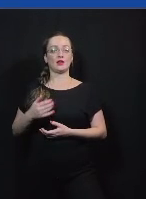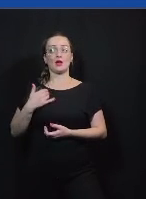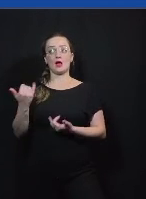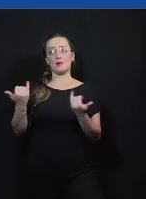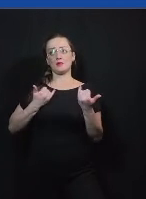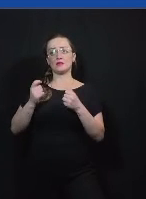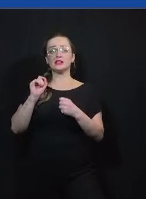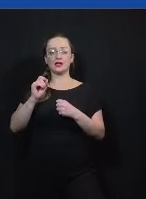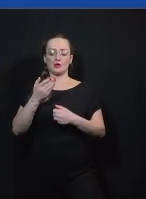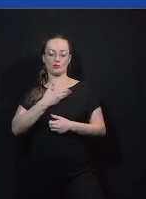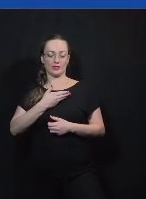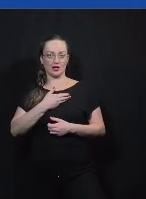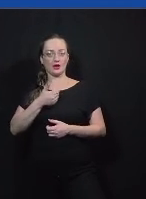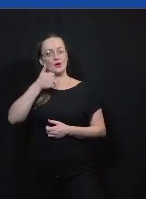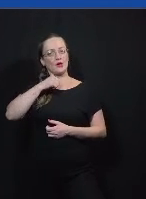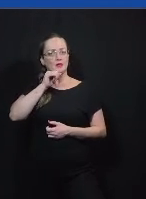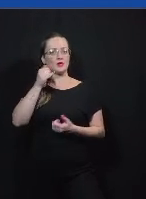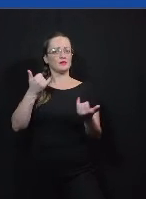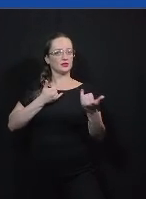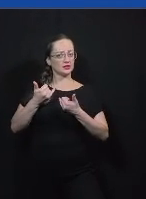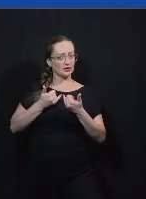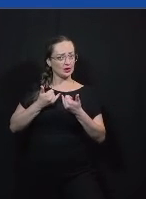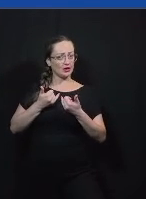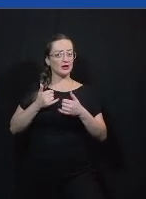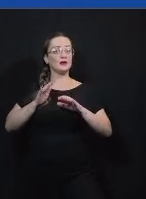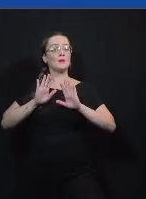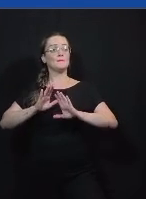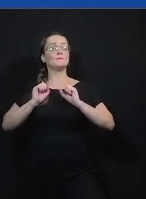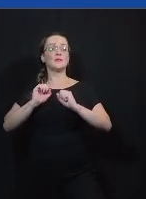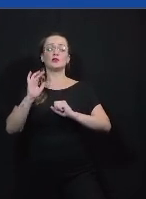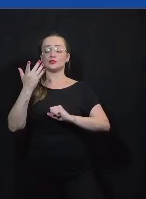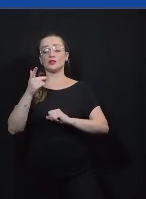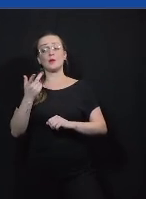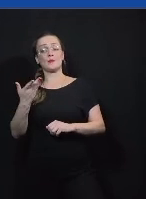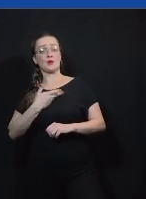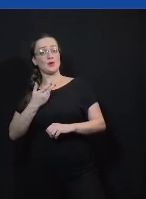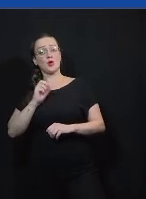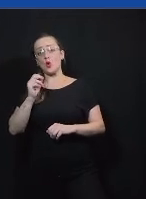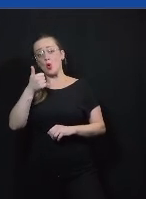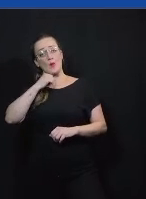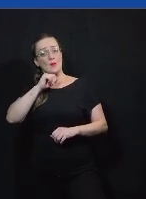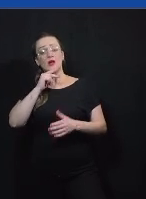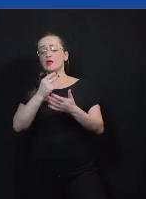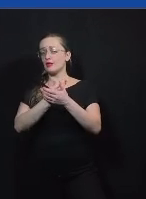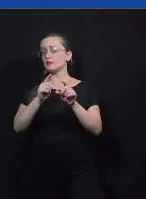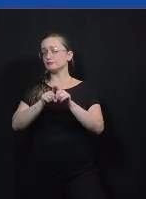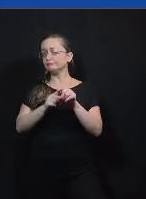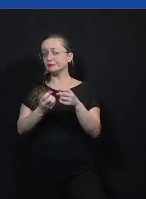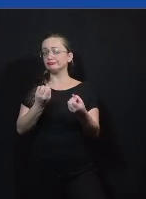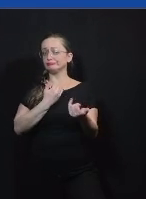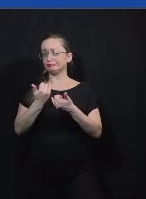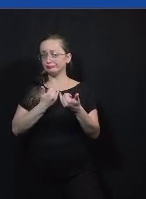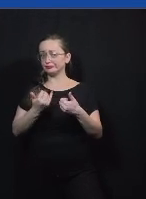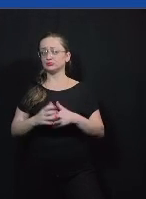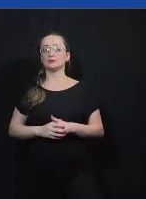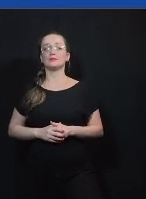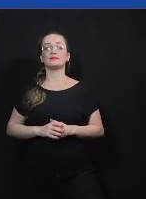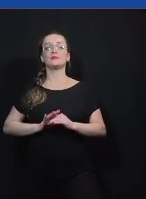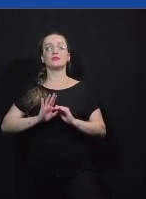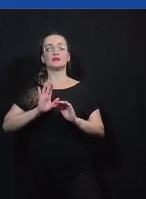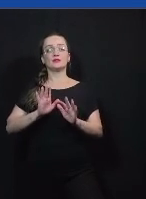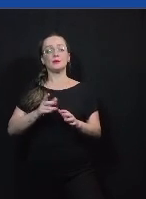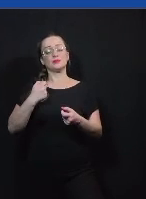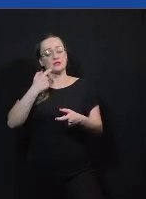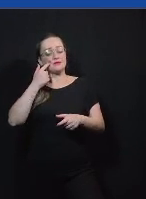amigo por respeito então ela deve ser verdade e pode ser que sua amiga ou sua mãe cometam erros ou também talvez tenha se confundido com aquilo ali ou